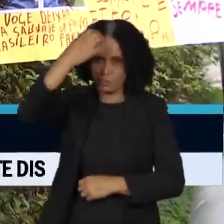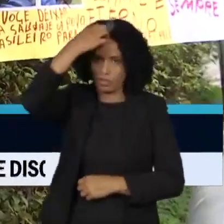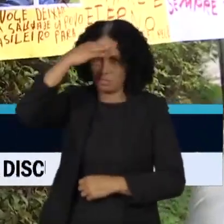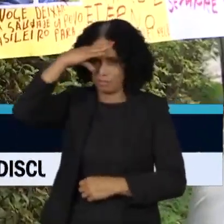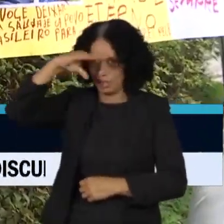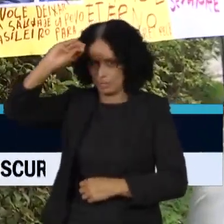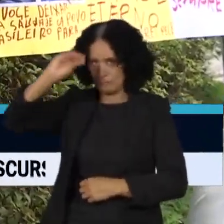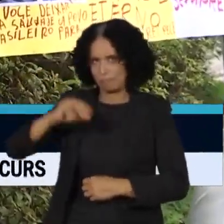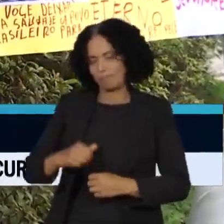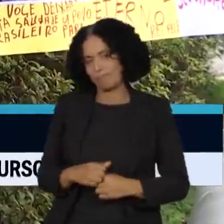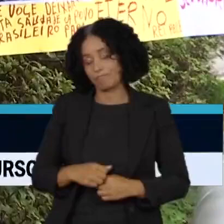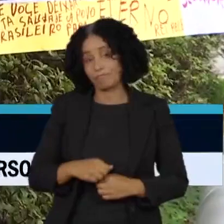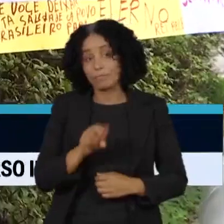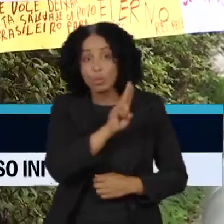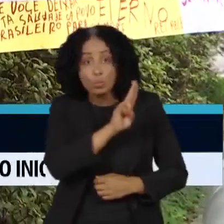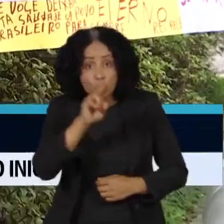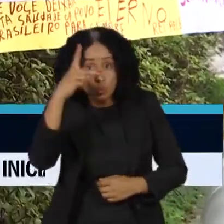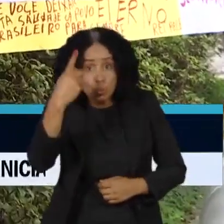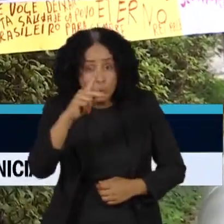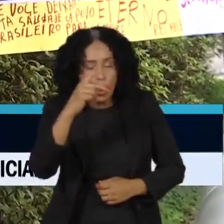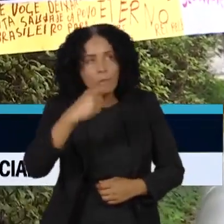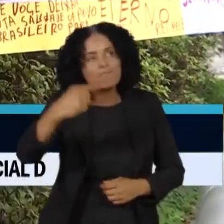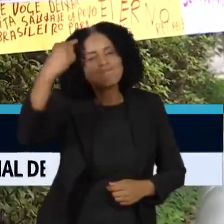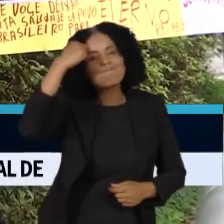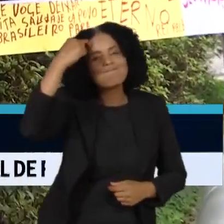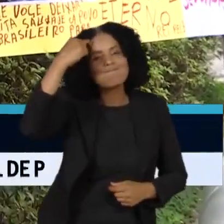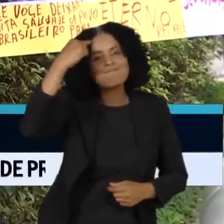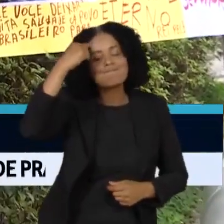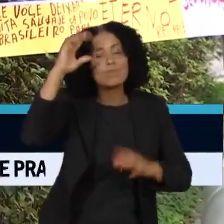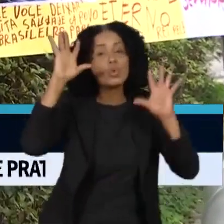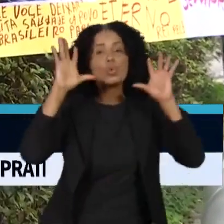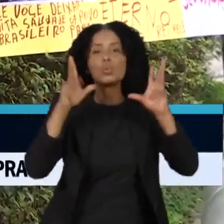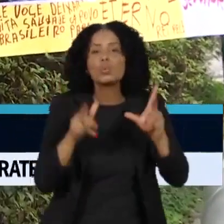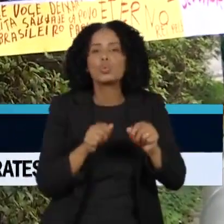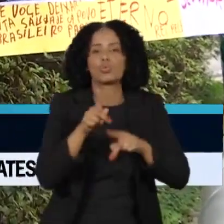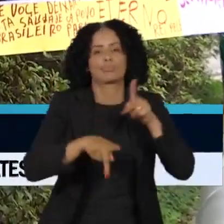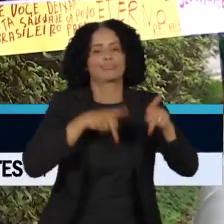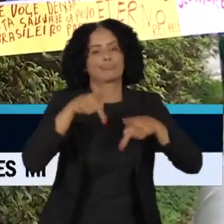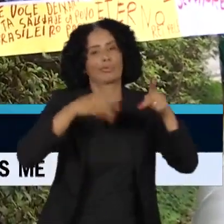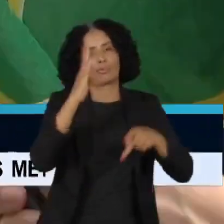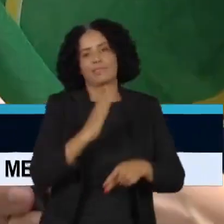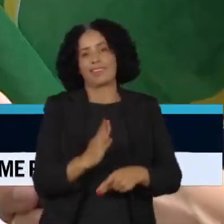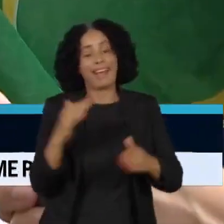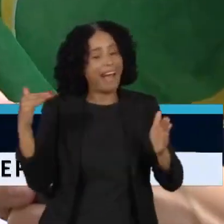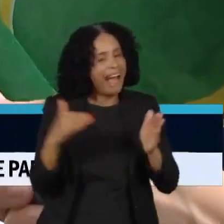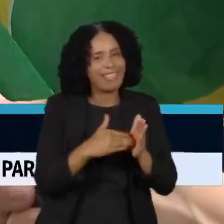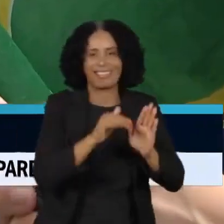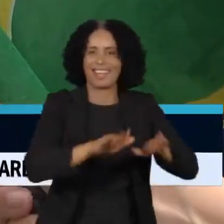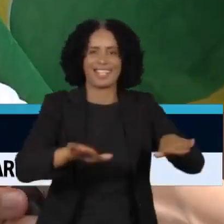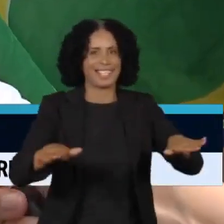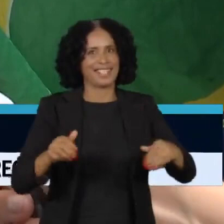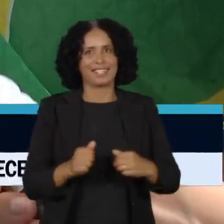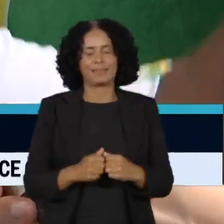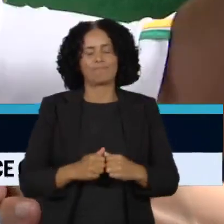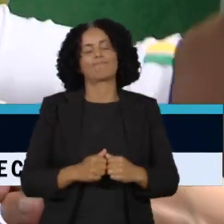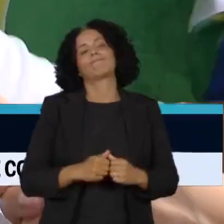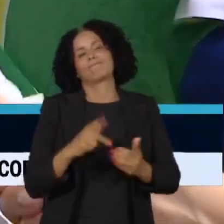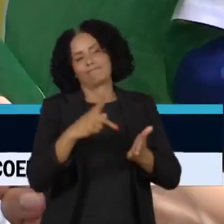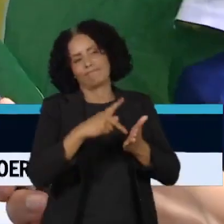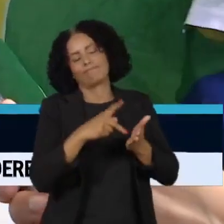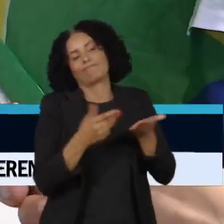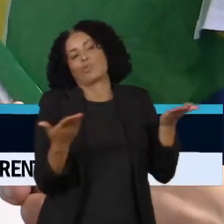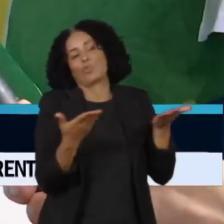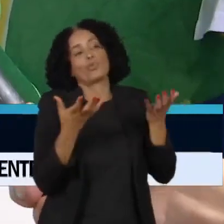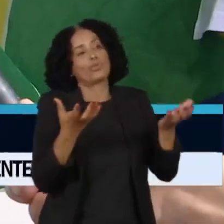de Pelé vai ficar escrito na memória de todo o povo brasileiro, até das crianças. Eu vim hoje fazer essa homenagem na